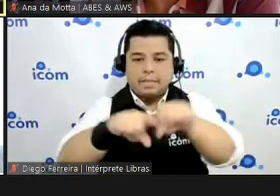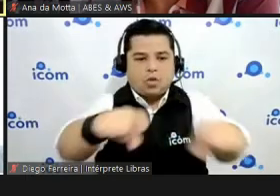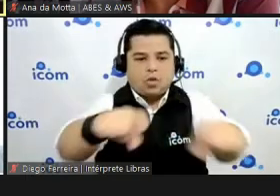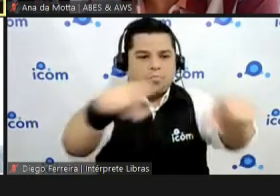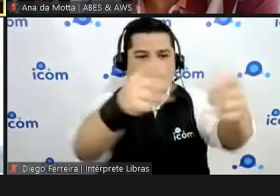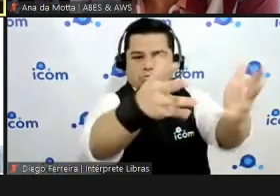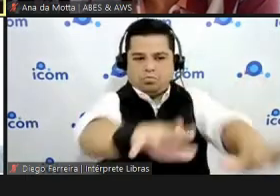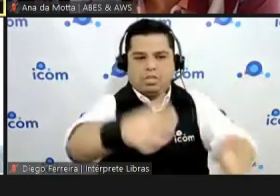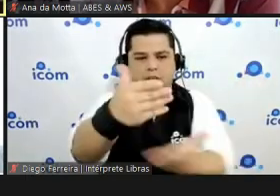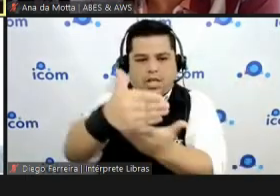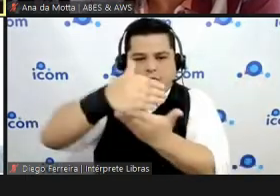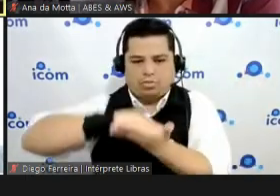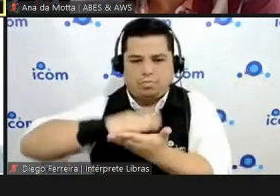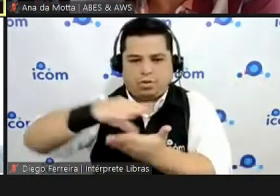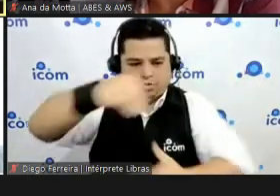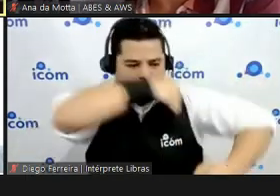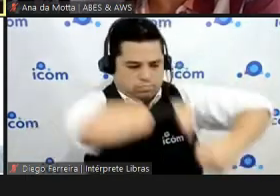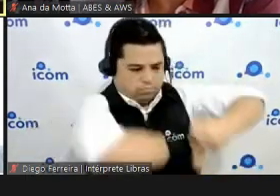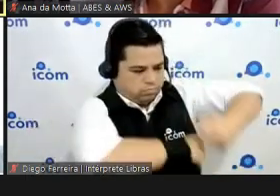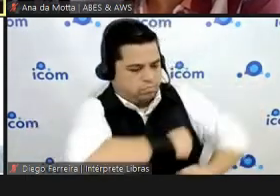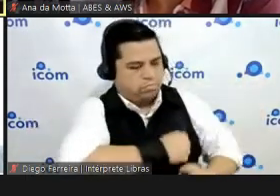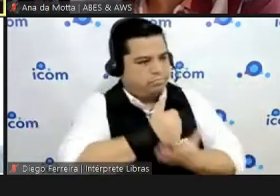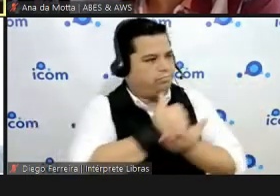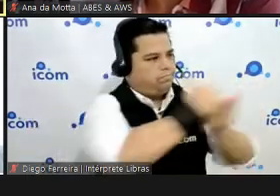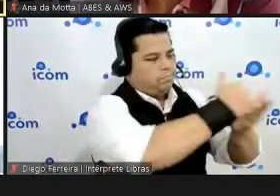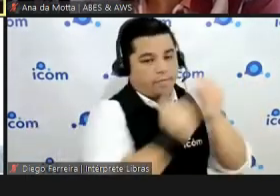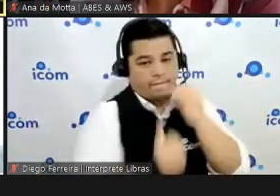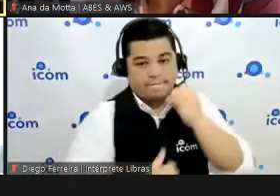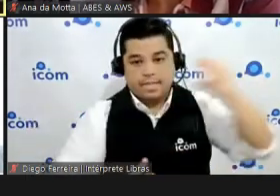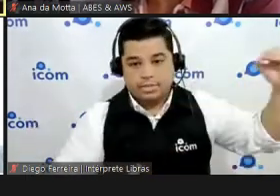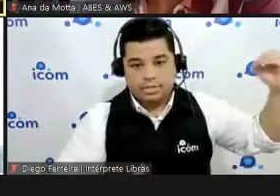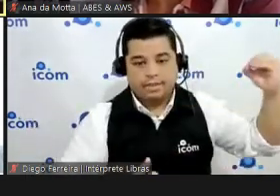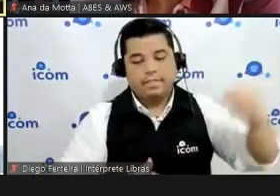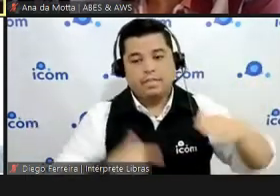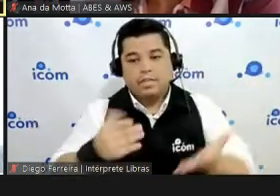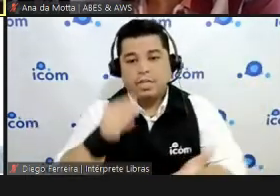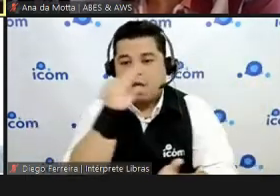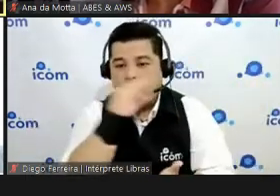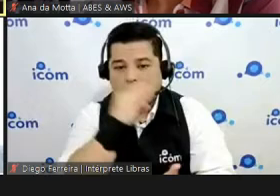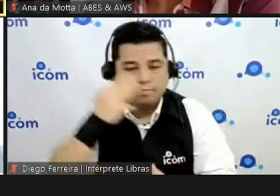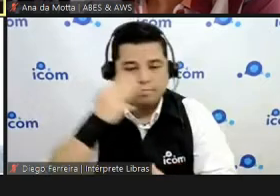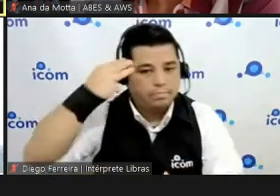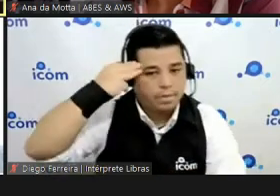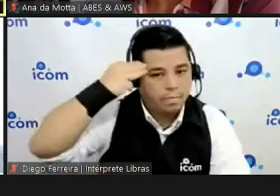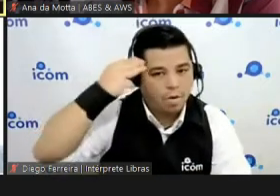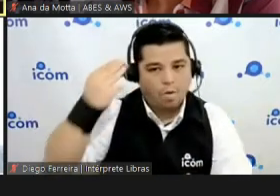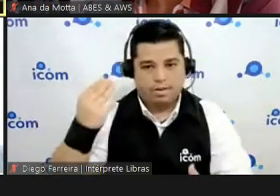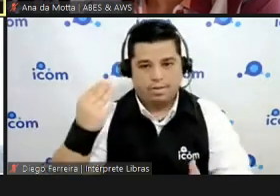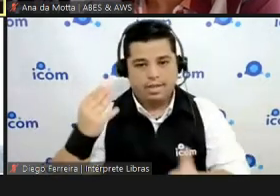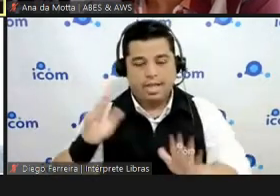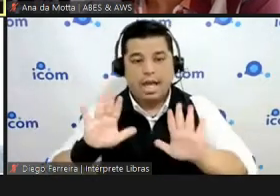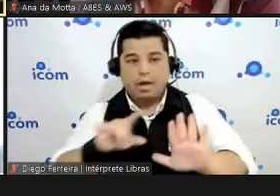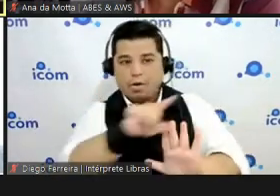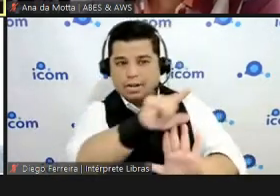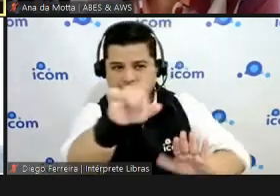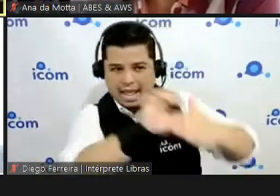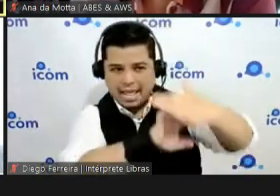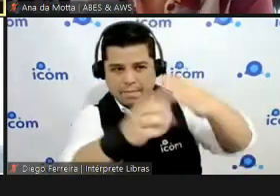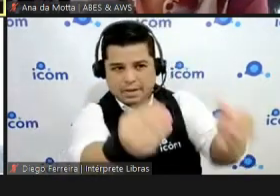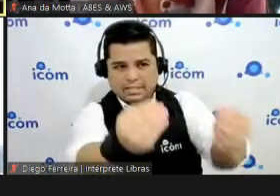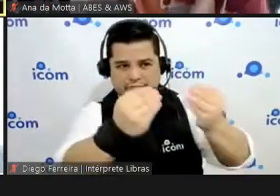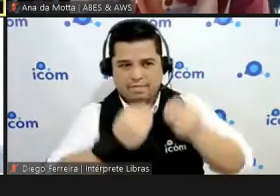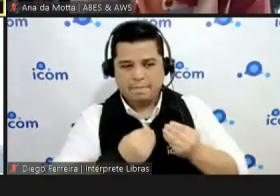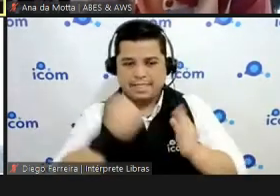da tela. Então, assim, são características técnicas. Se o cara vai trazer da marca A, marca B, da marca C, se ele vai